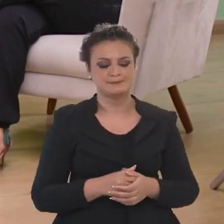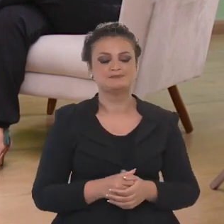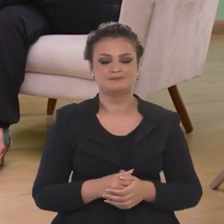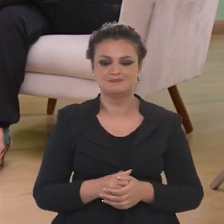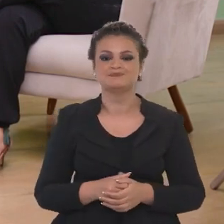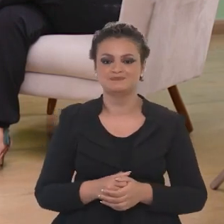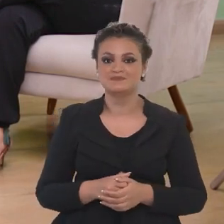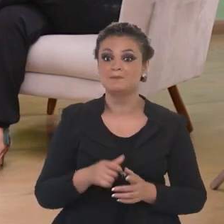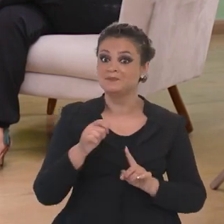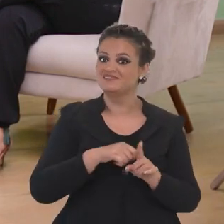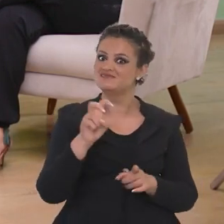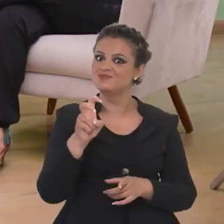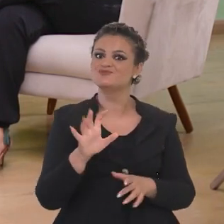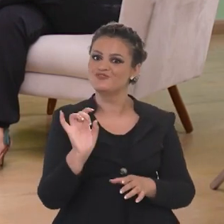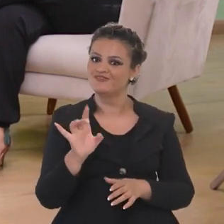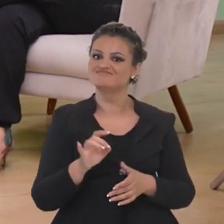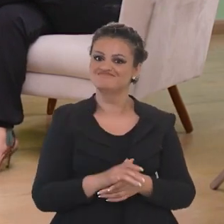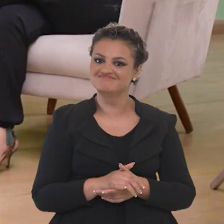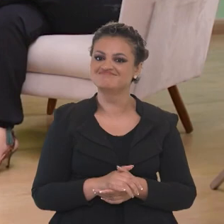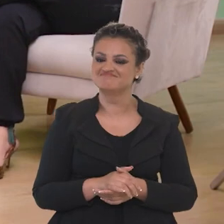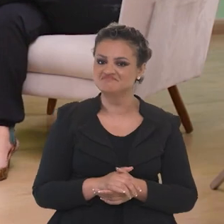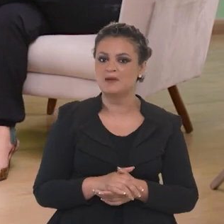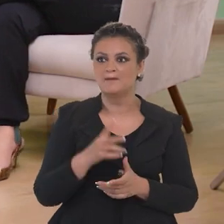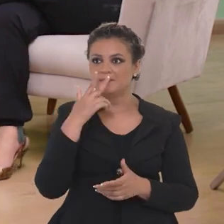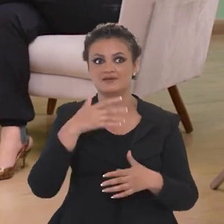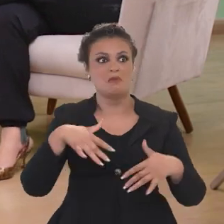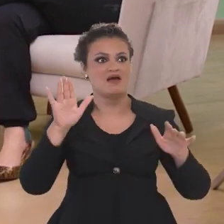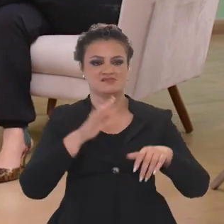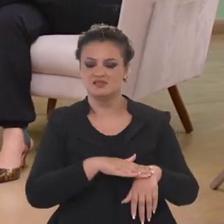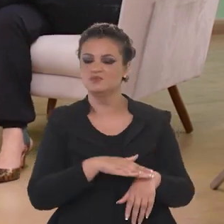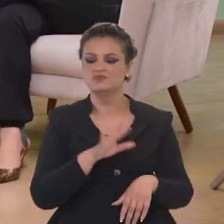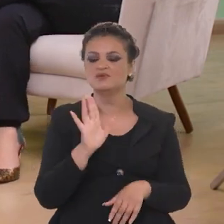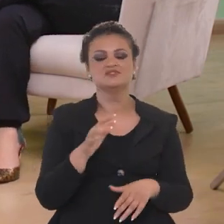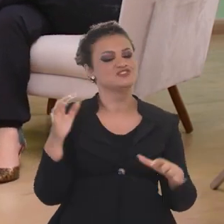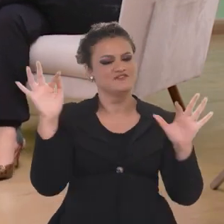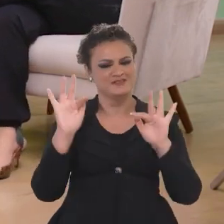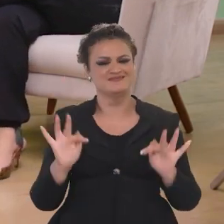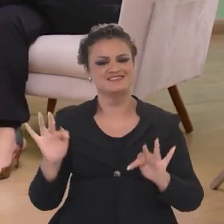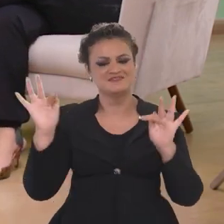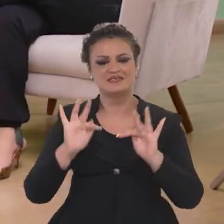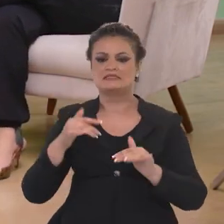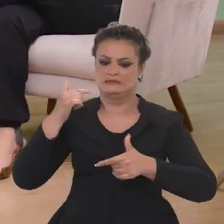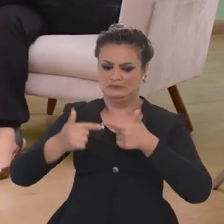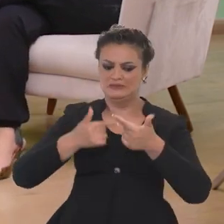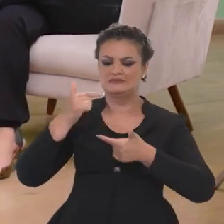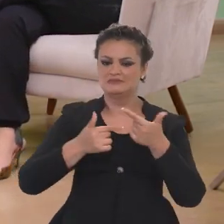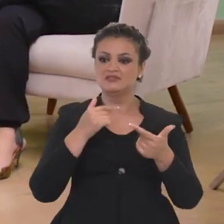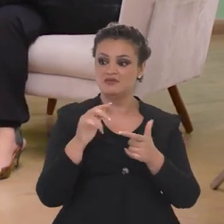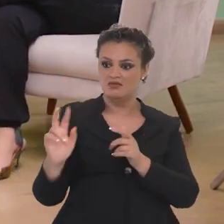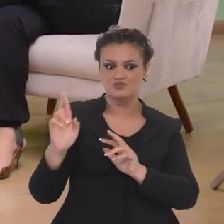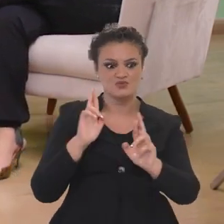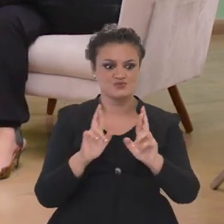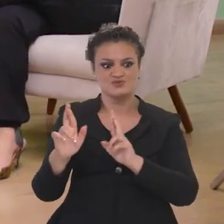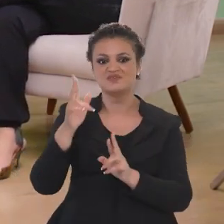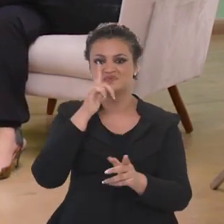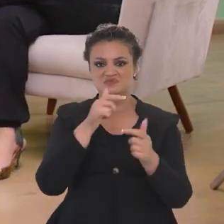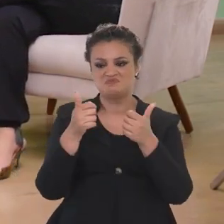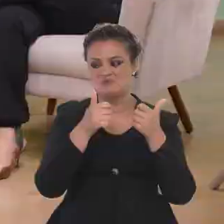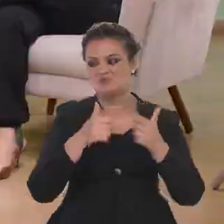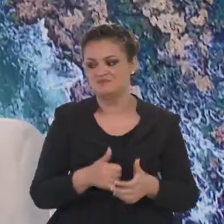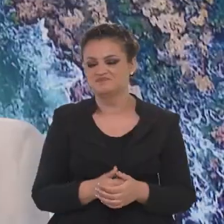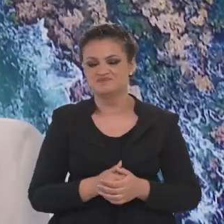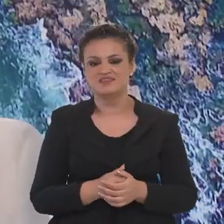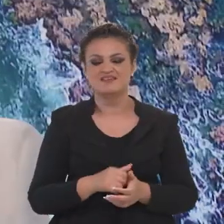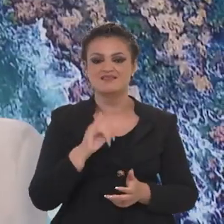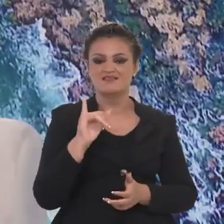muito importantes e a gente está há cinco meses só, né? A dimensão parece que é muito mais, mas é porque a gente está muito feliz e trabalhando muito e com resultados, que é o mais